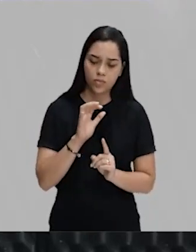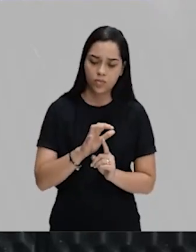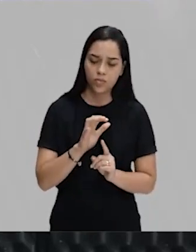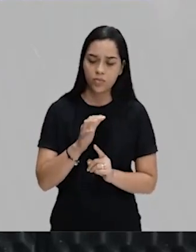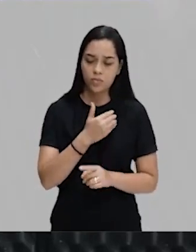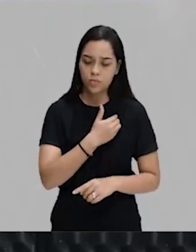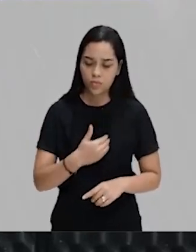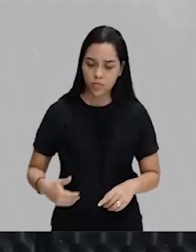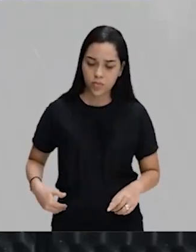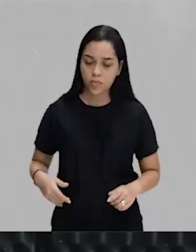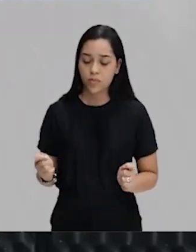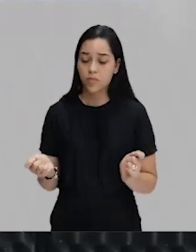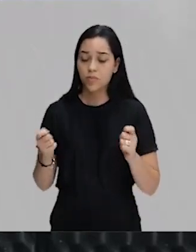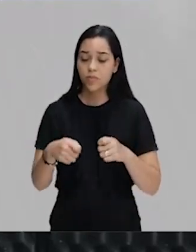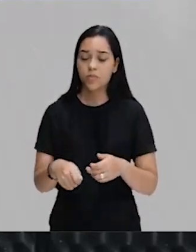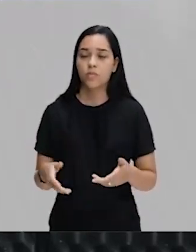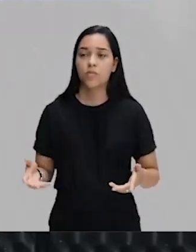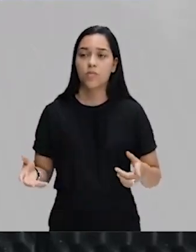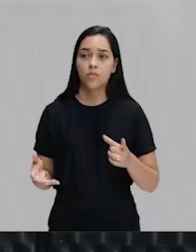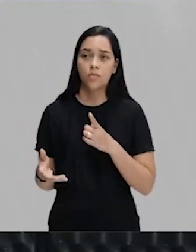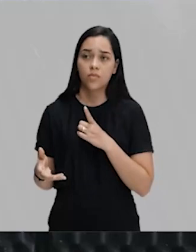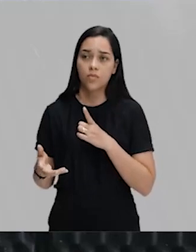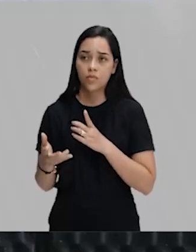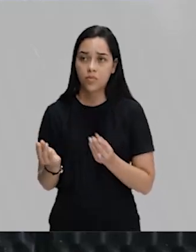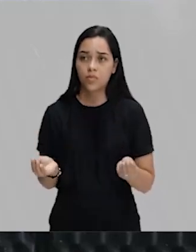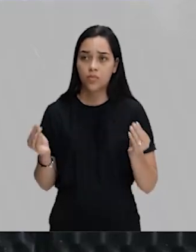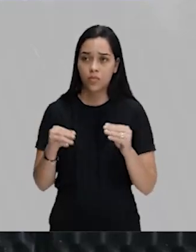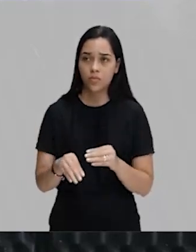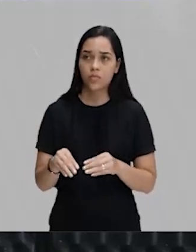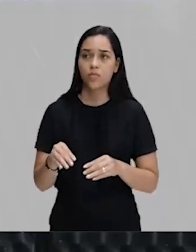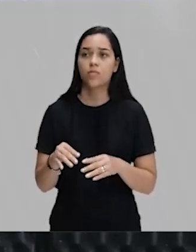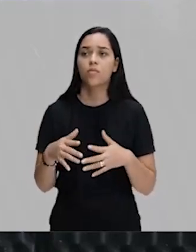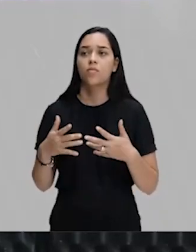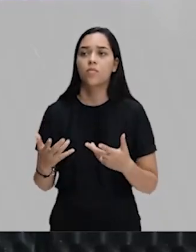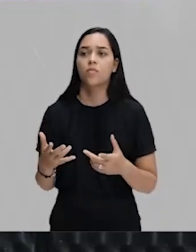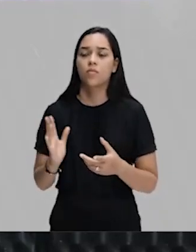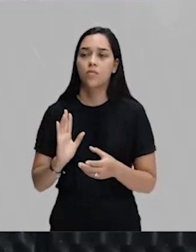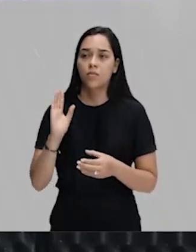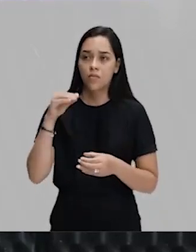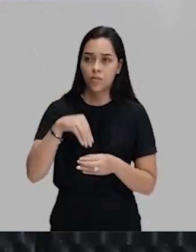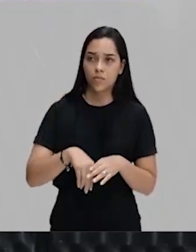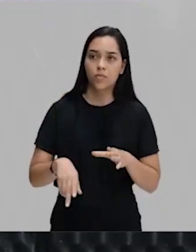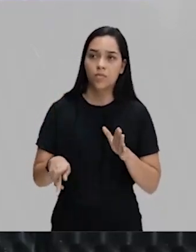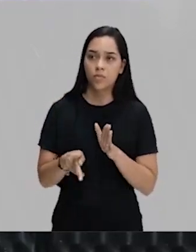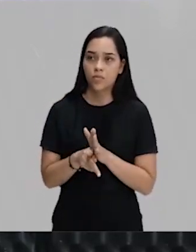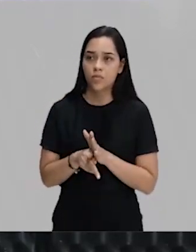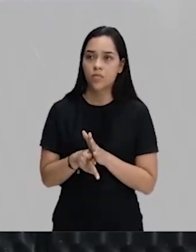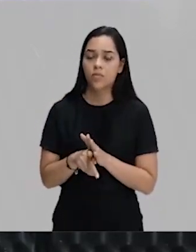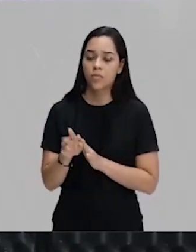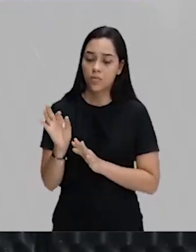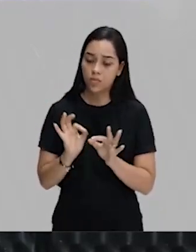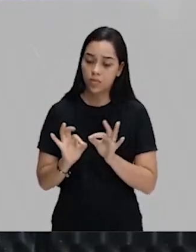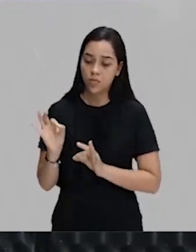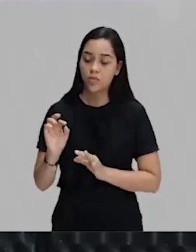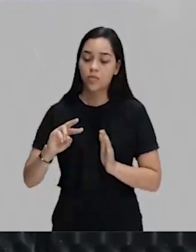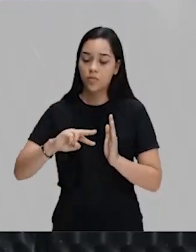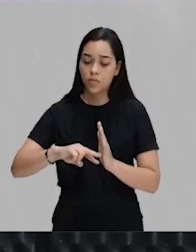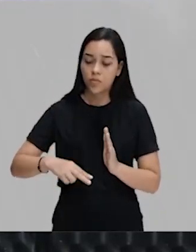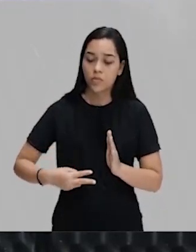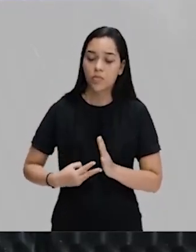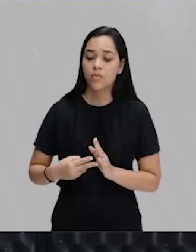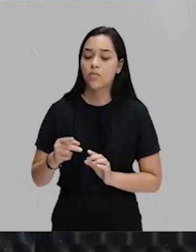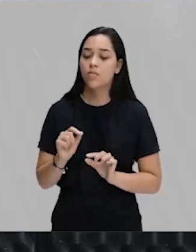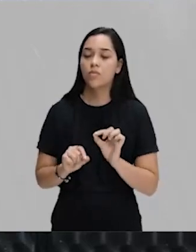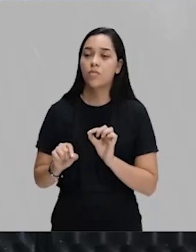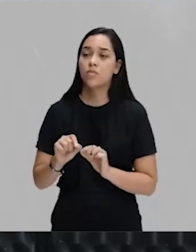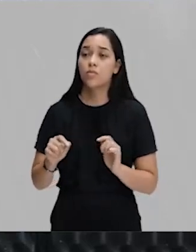Estado, para que o Estado coloque o Exército dentro da devida medida. Ou seja, que o